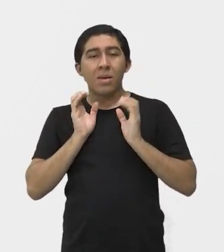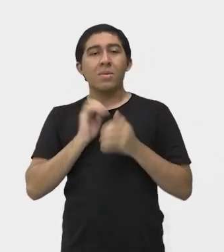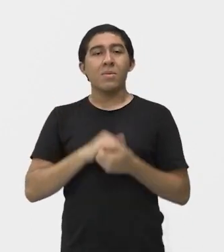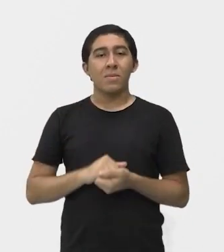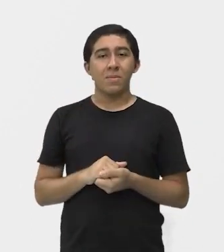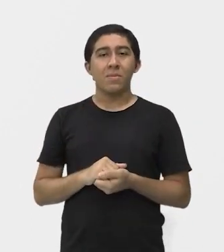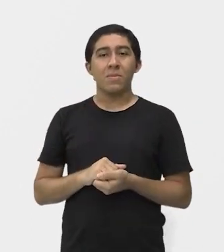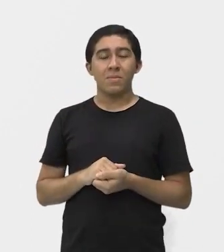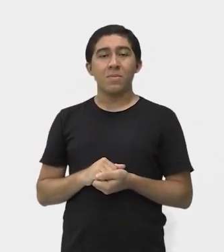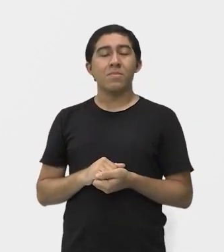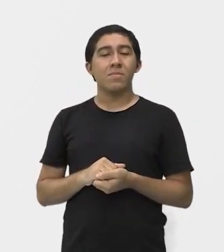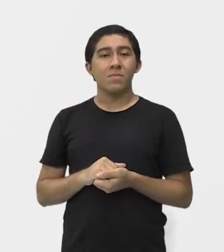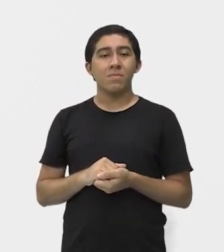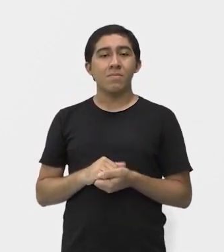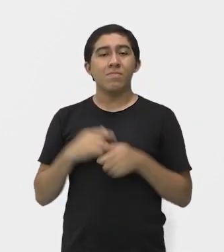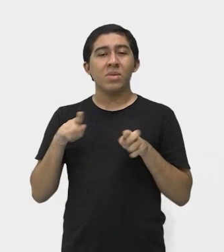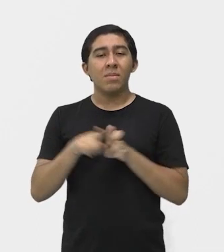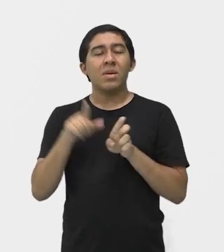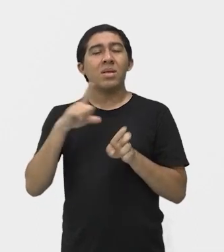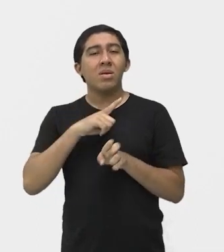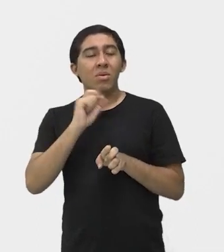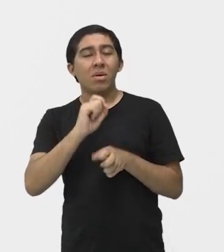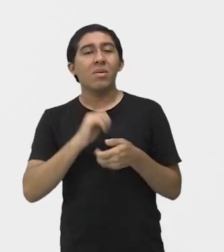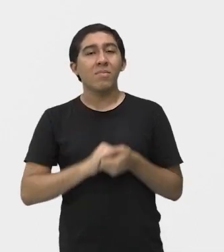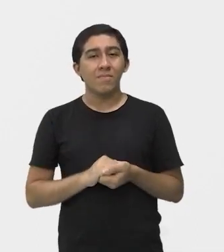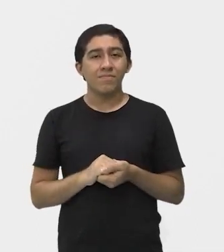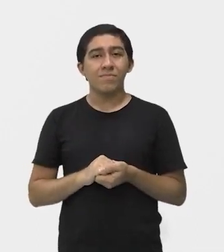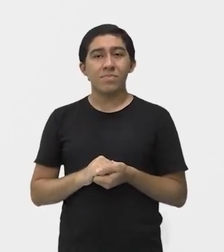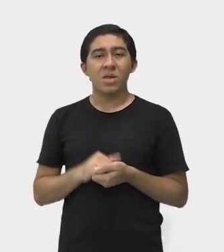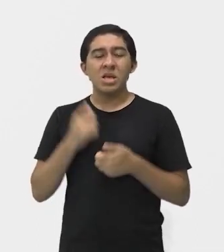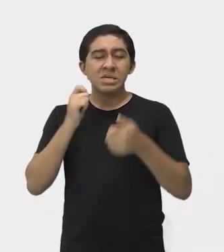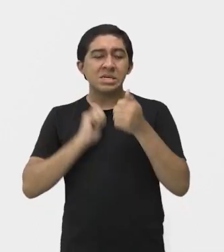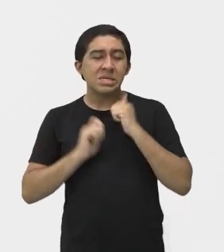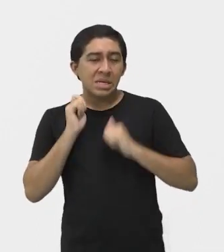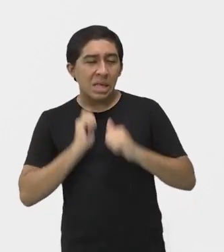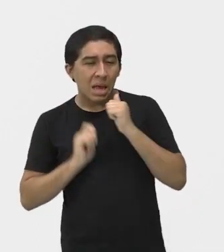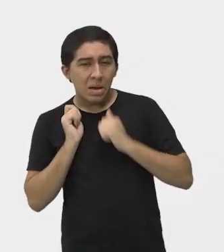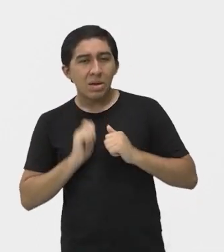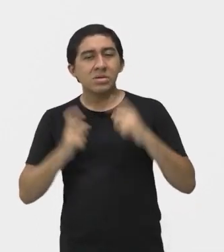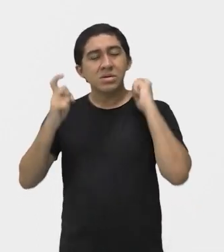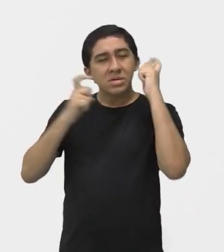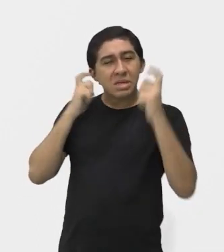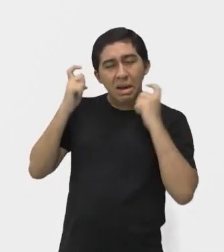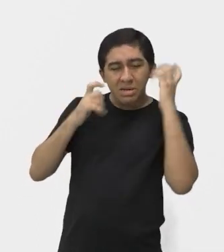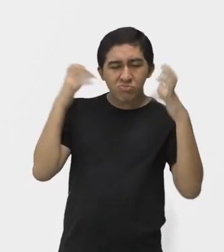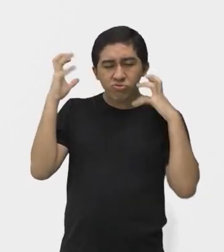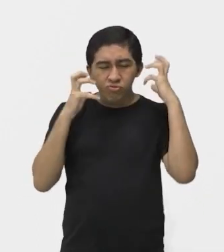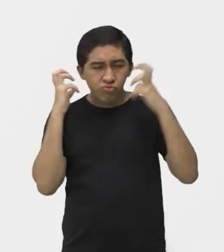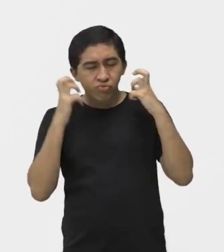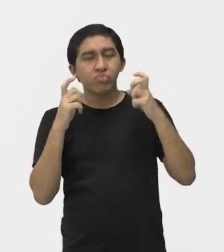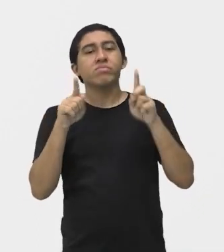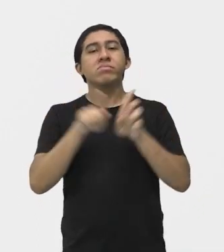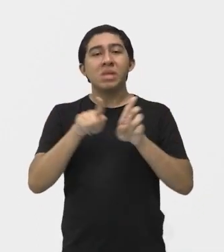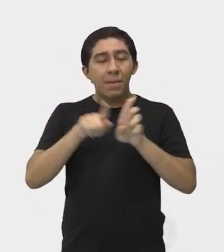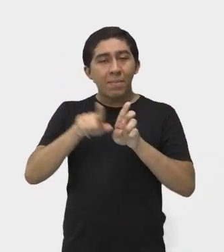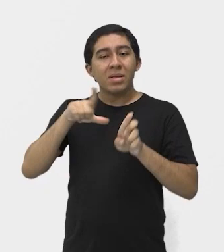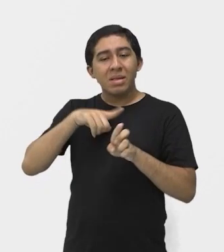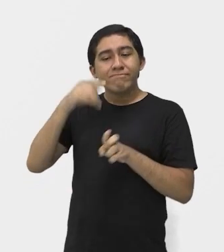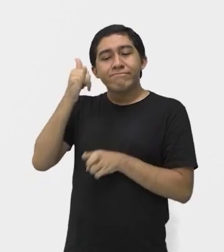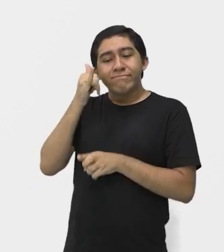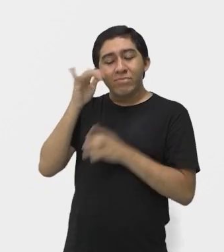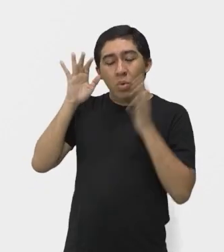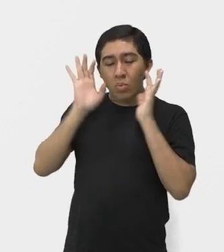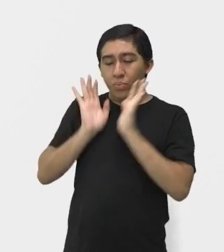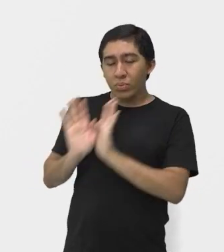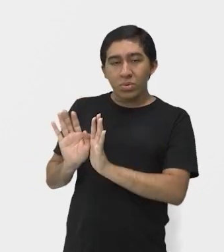também combater o estresse e a ansiedade. Uma vez que você vai gastar energia ali, vai fazer